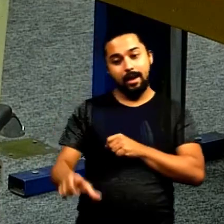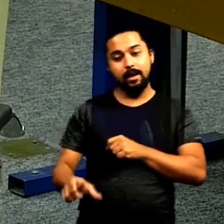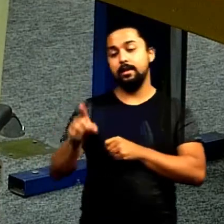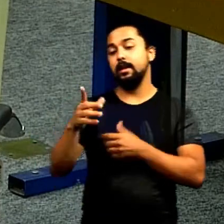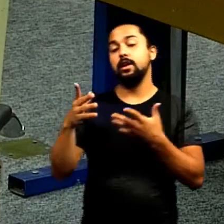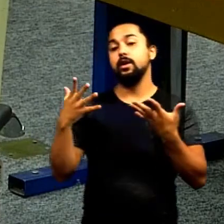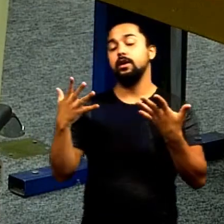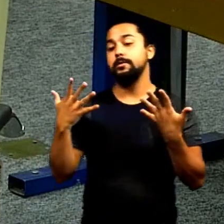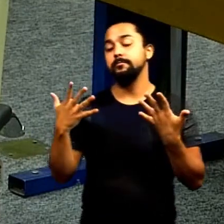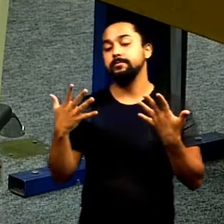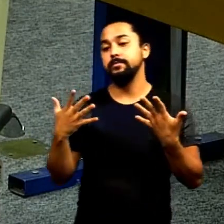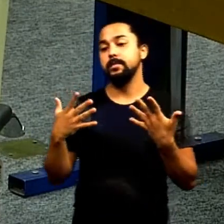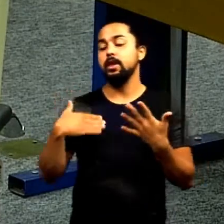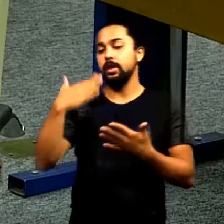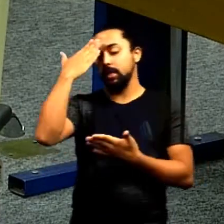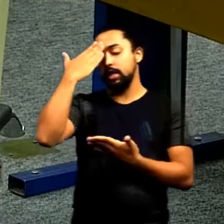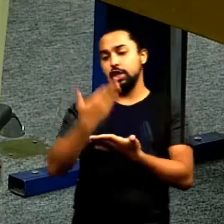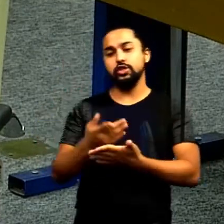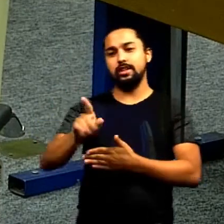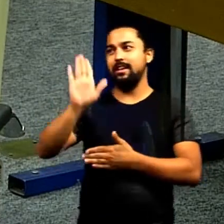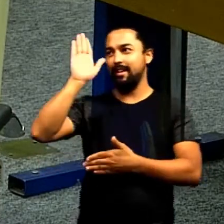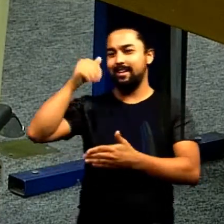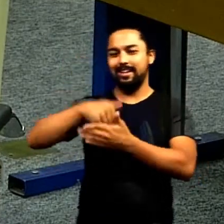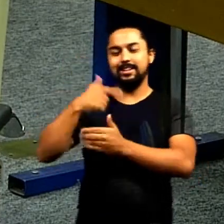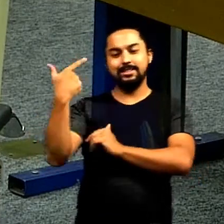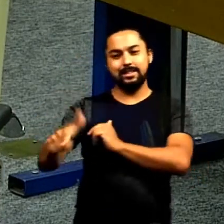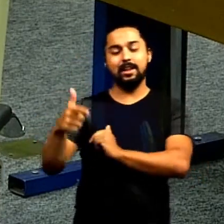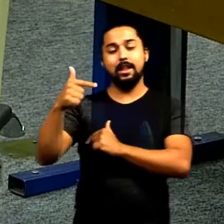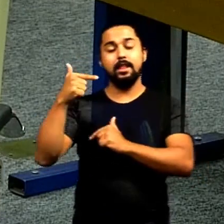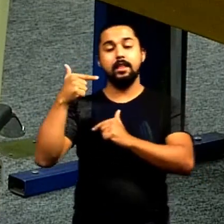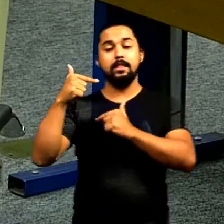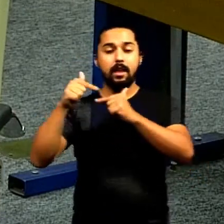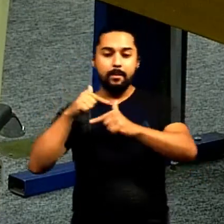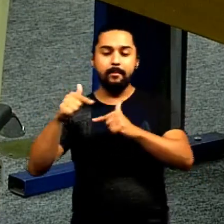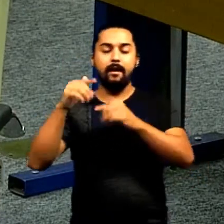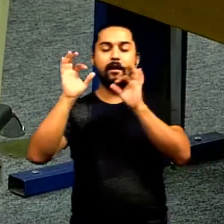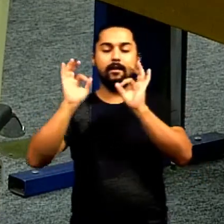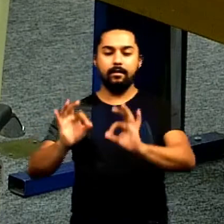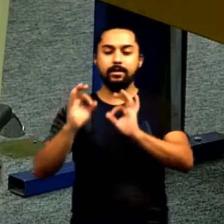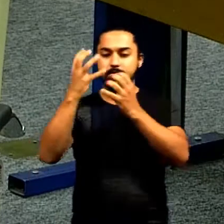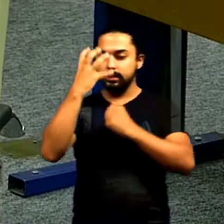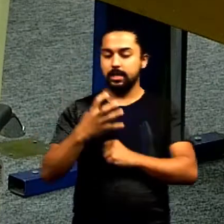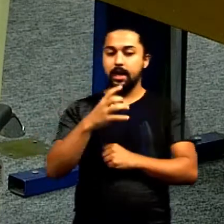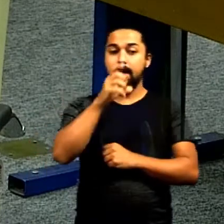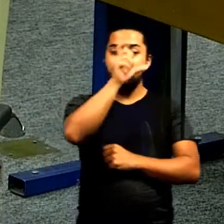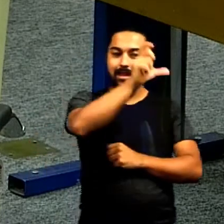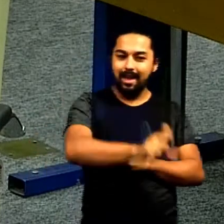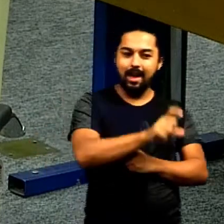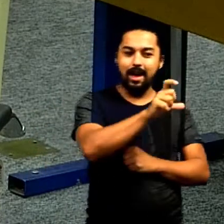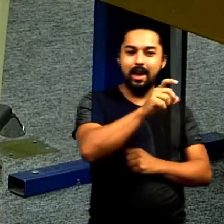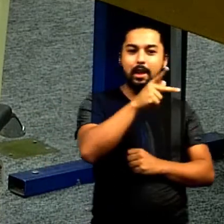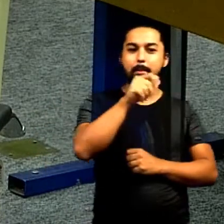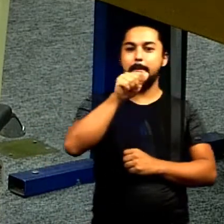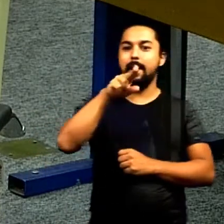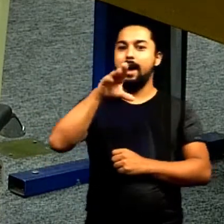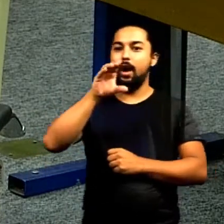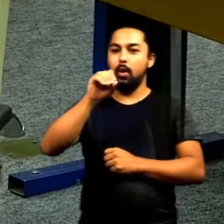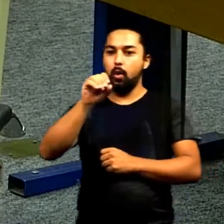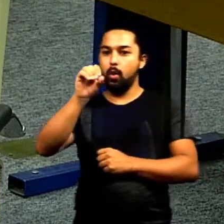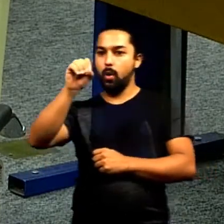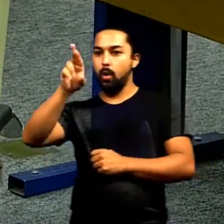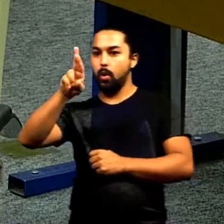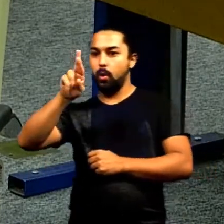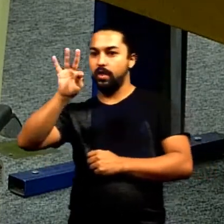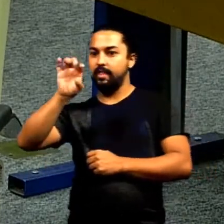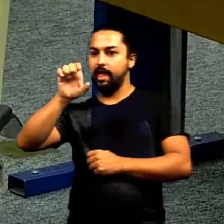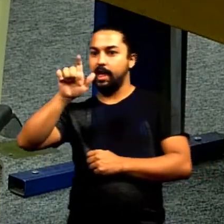Magalhães vai eleito sim eu acredito no mandato do Paulo Magalhães é um cara trabalhador um cara honesto e o Paulo Ortegal sabe também que o Paulo Magalhães é